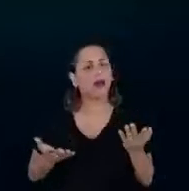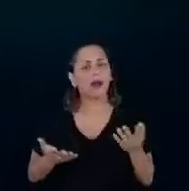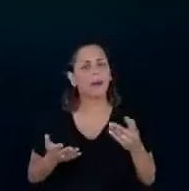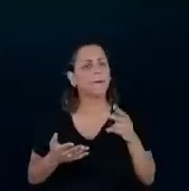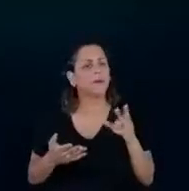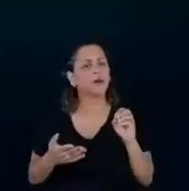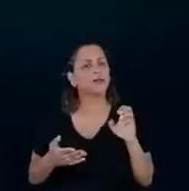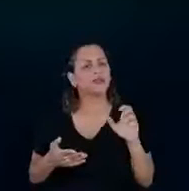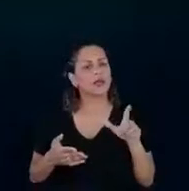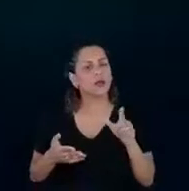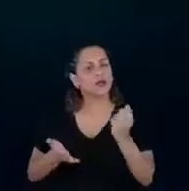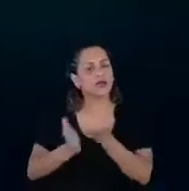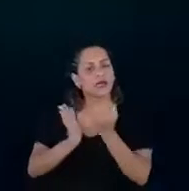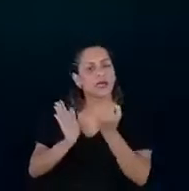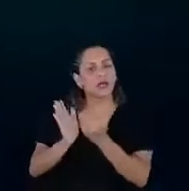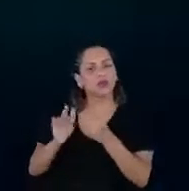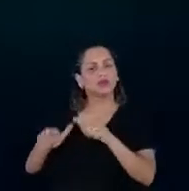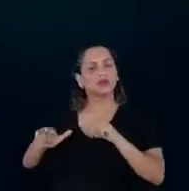trata também